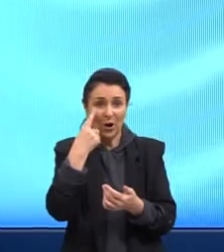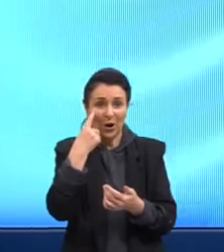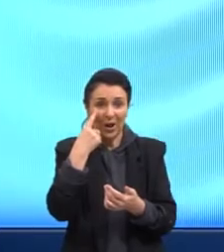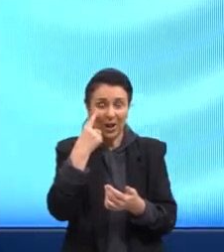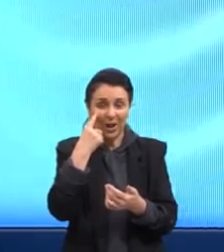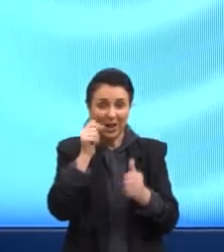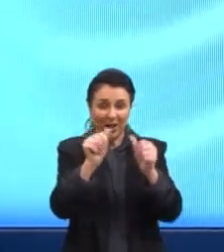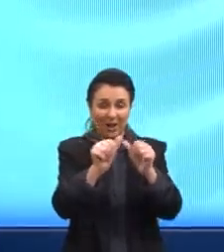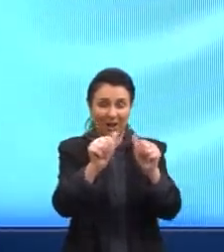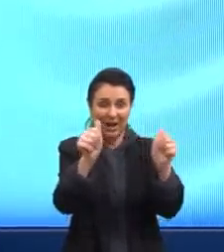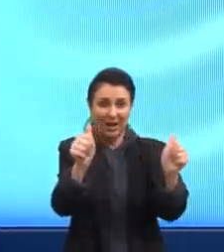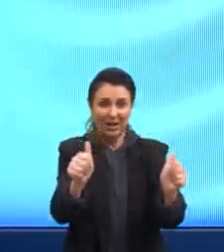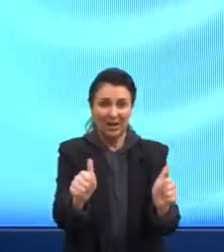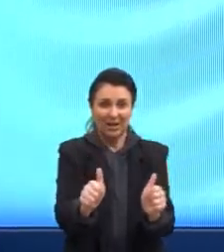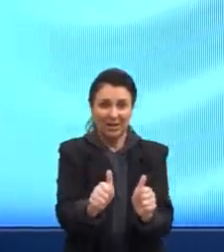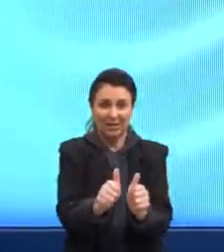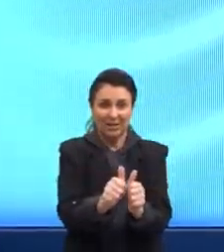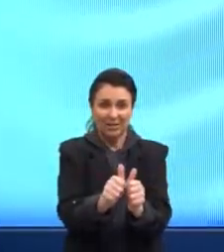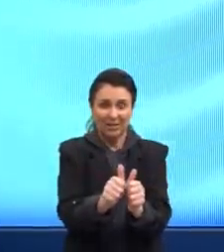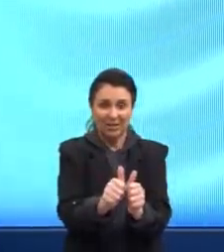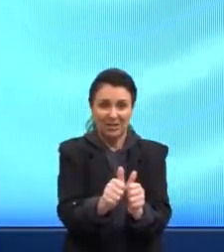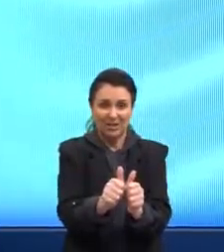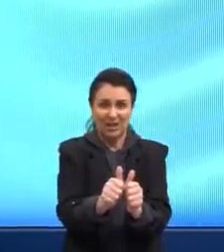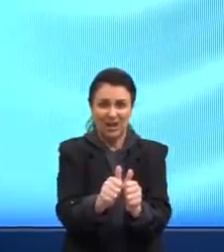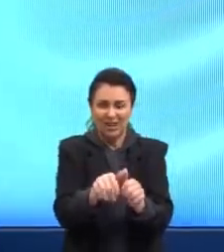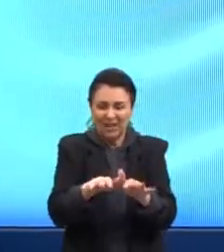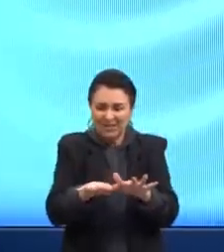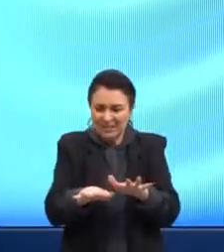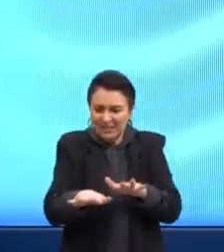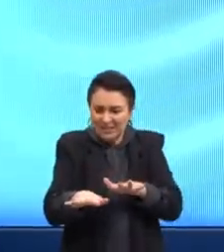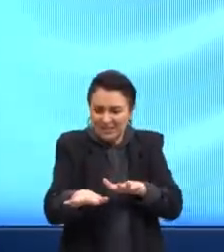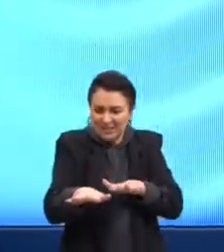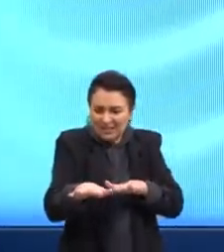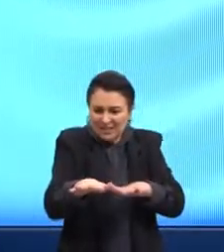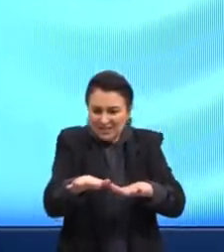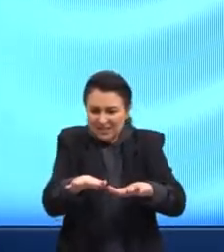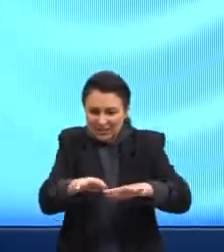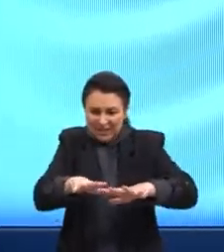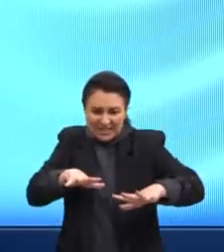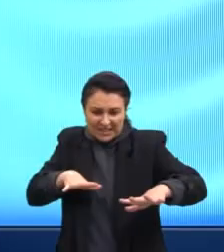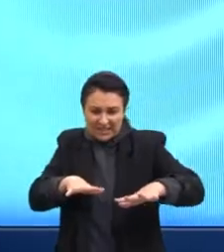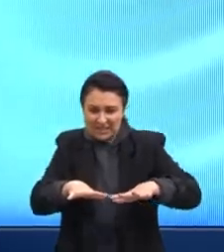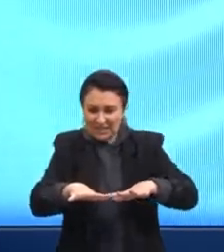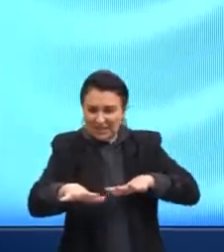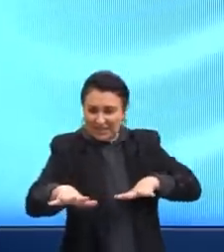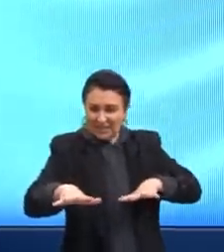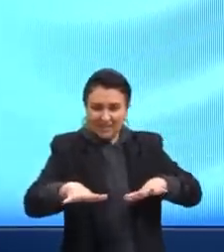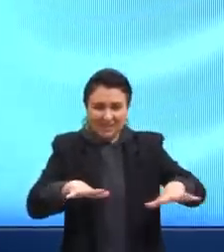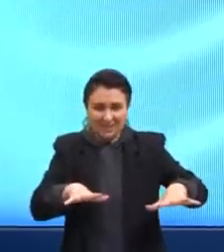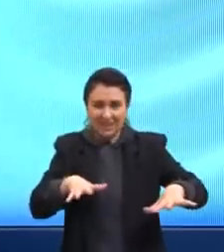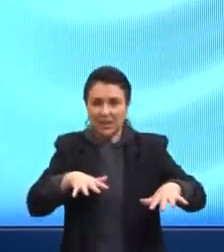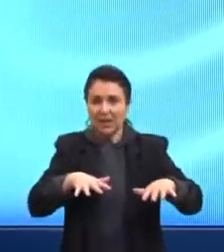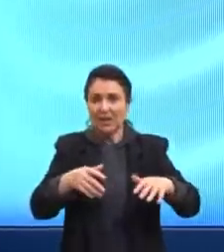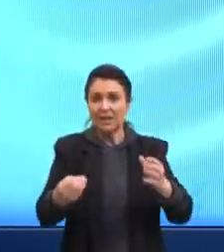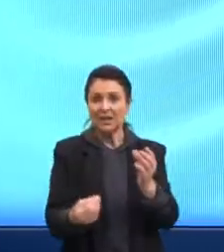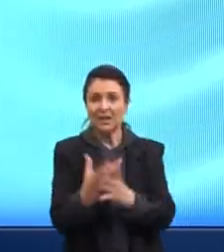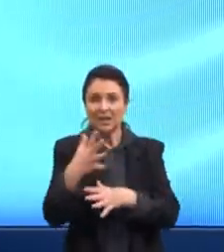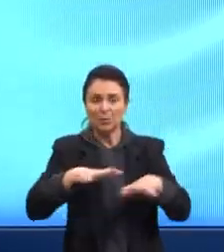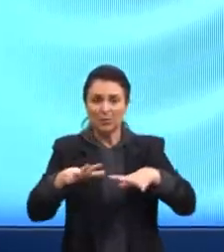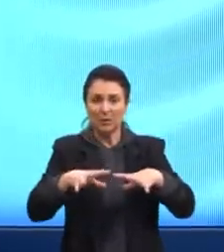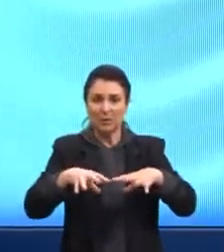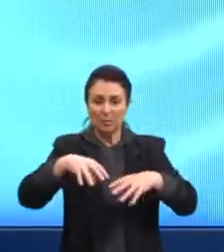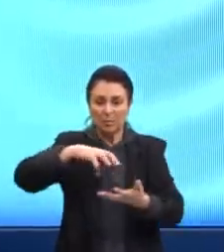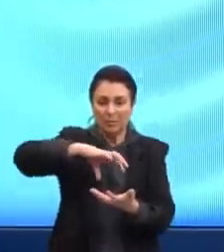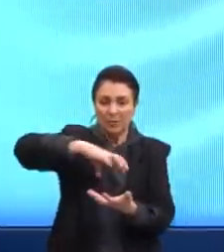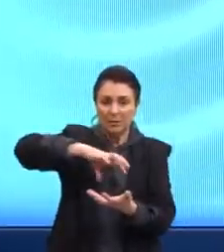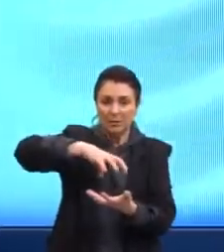Uma entamoeba. Ela vai se arrastando ali, vai se prolongando e vai se movimentando, como se fosse uma gelatina,